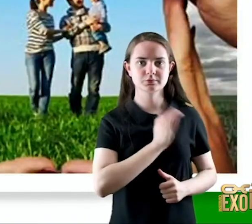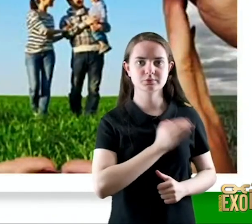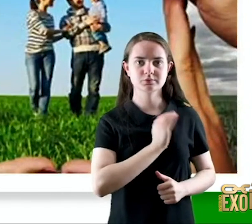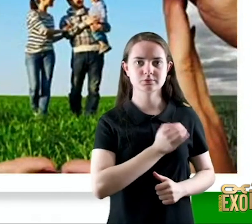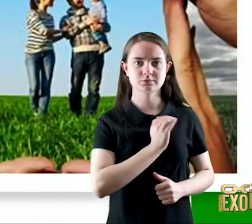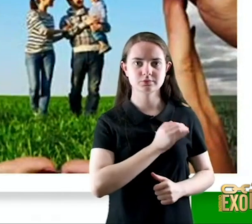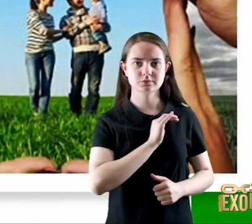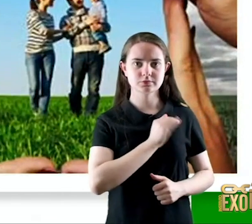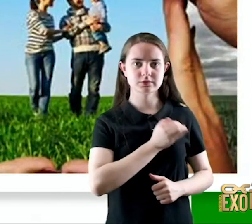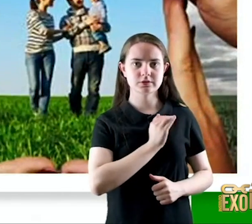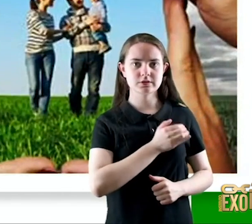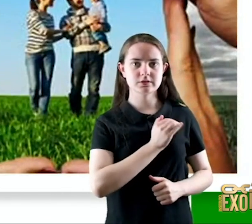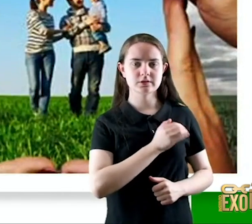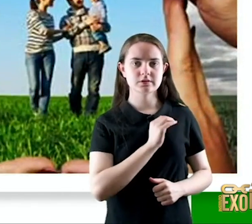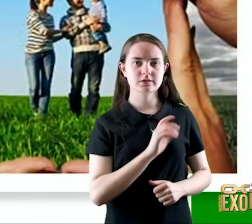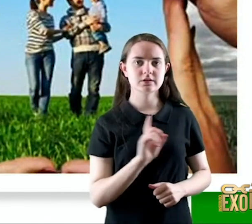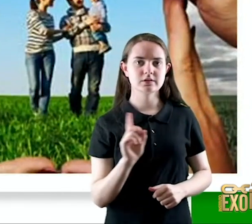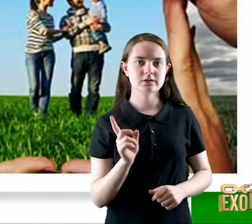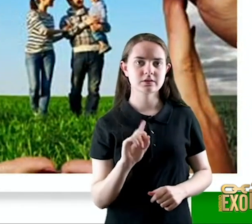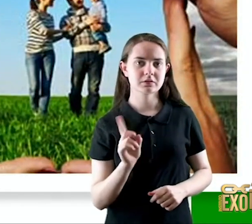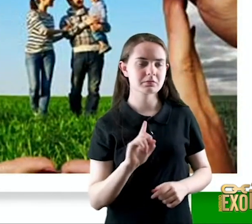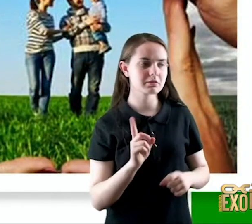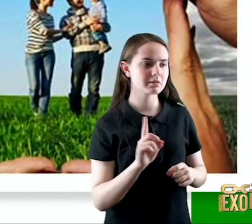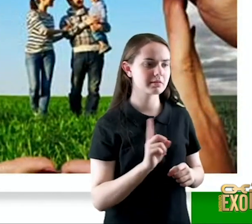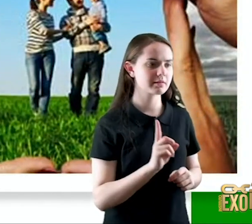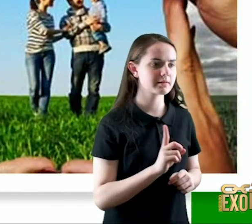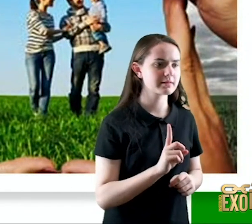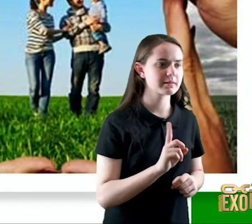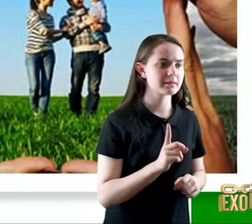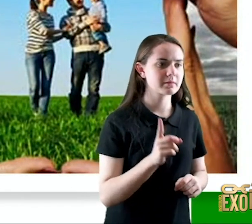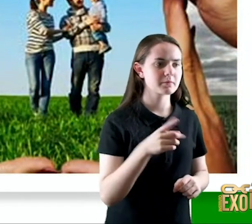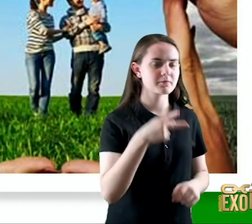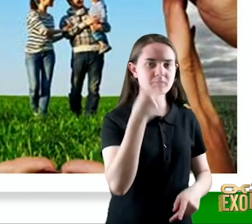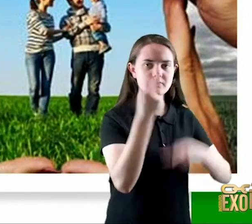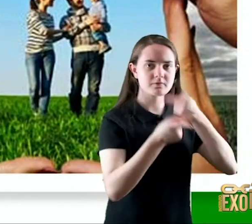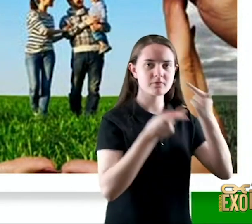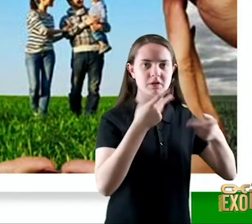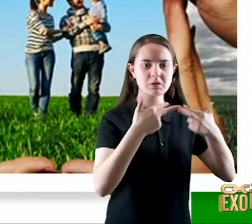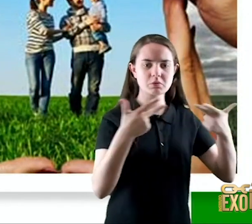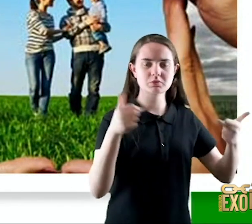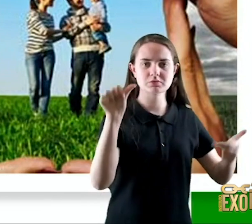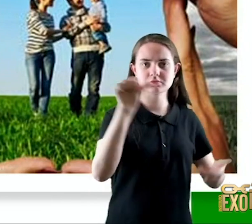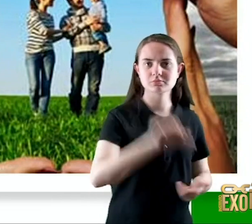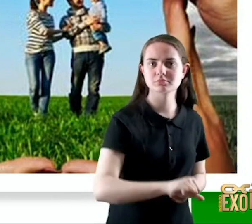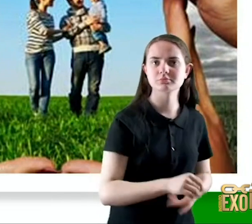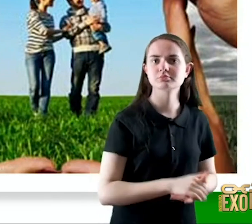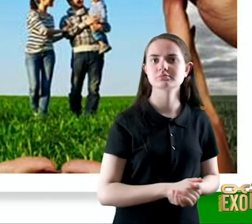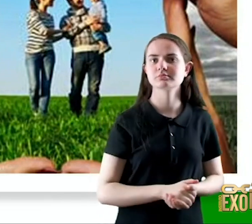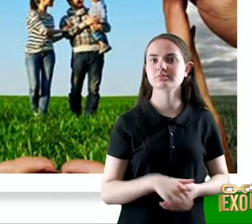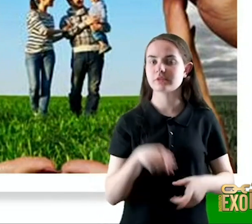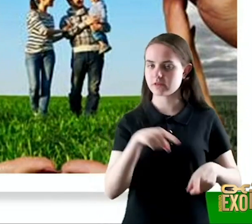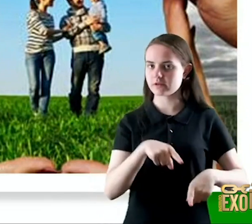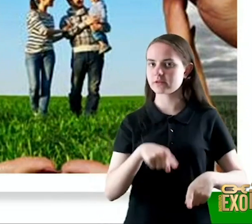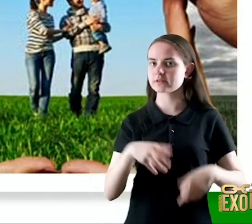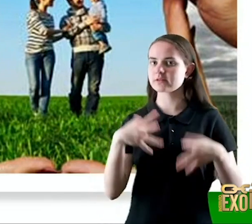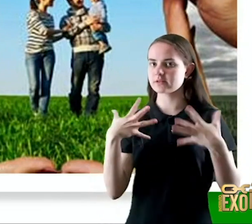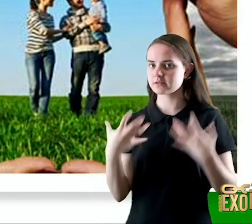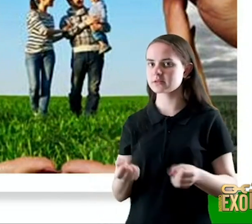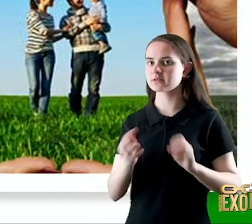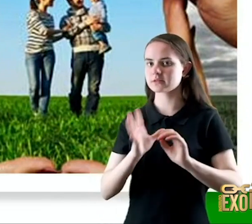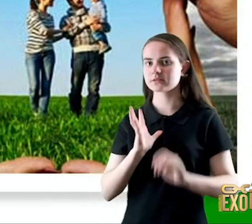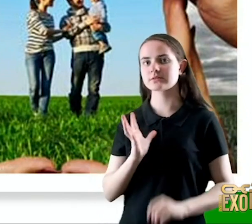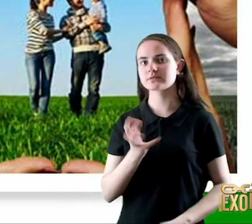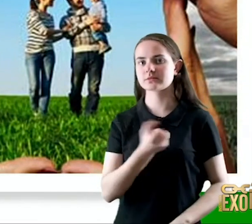alma a vaidade nem jura enganosamente este receberá do Senhor a bênção e a justiça do Deus da sua salvação